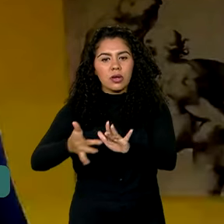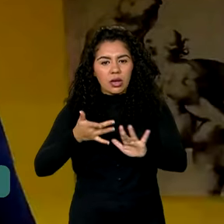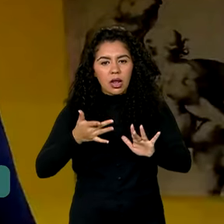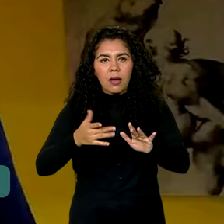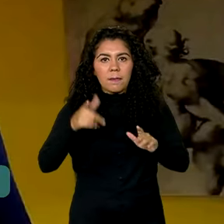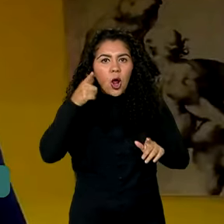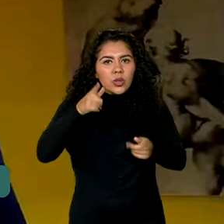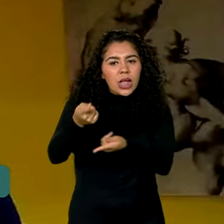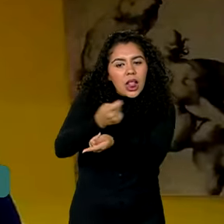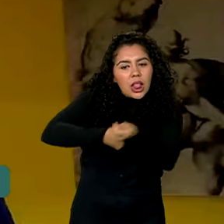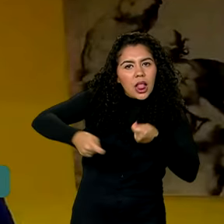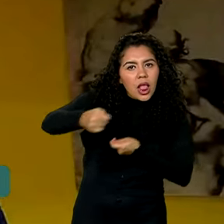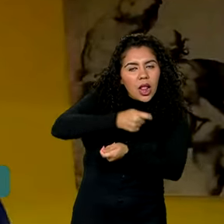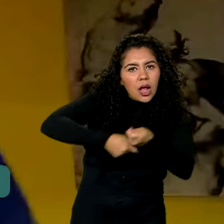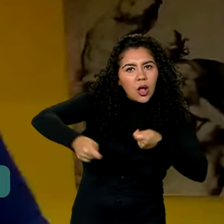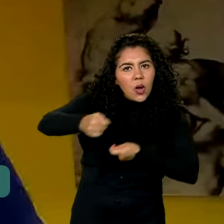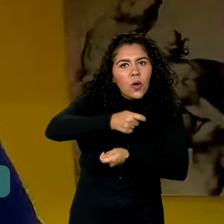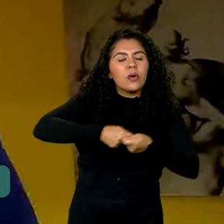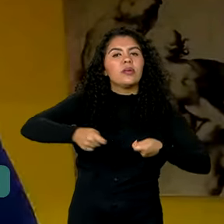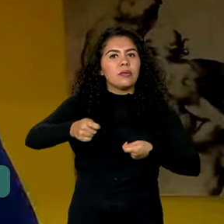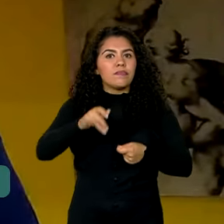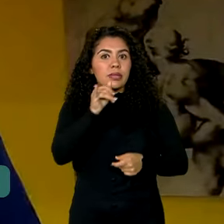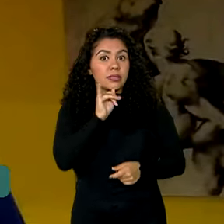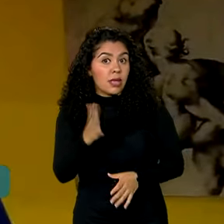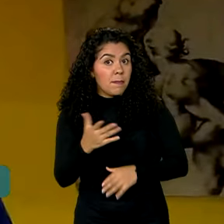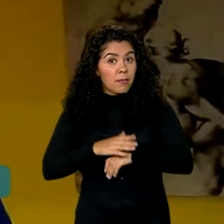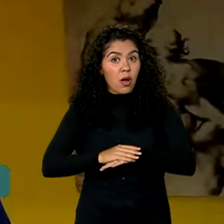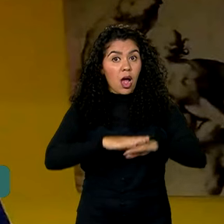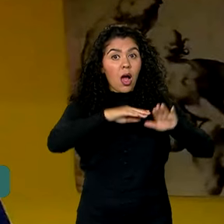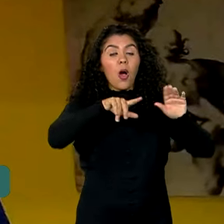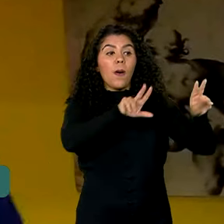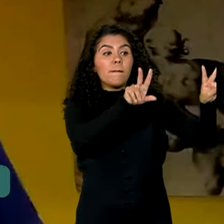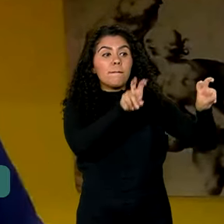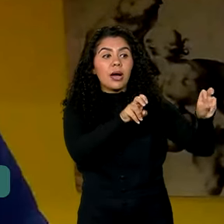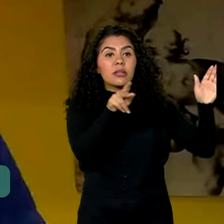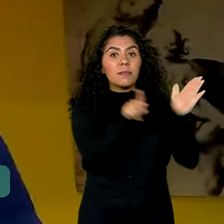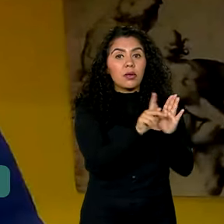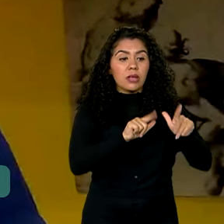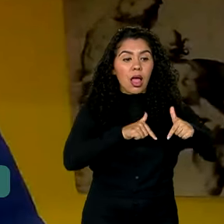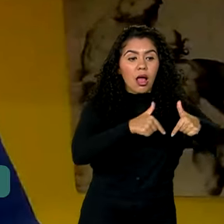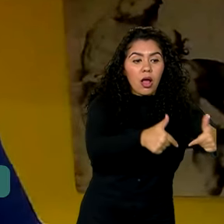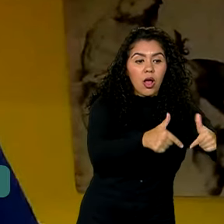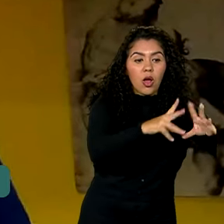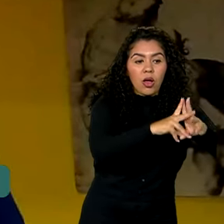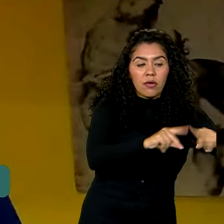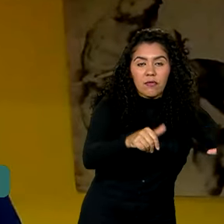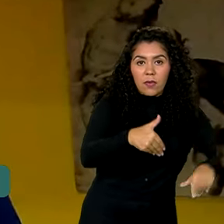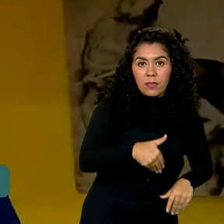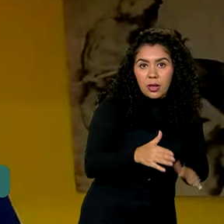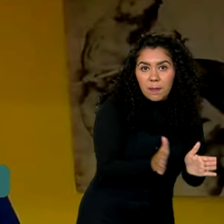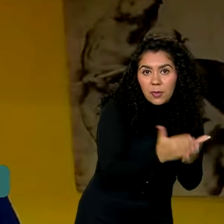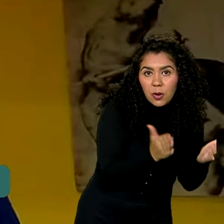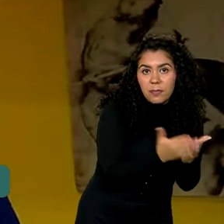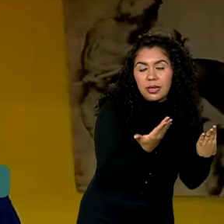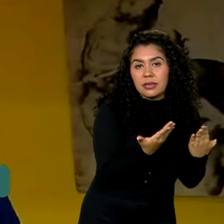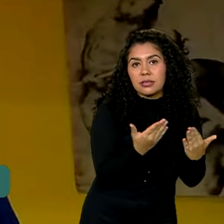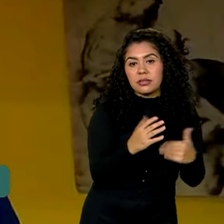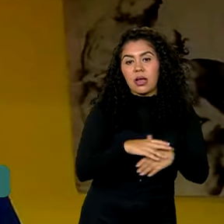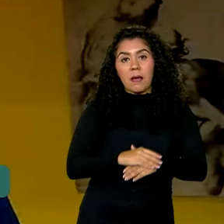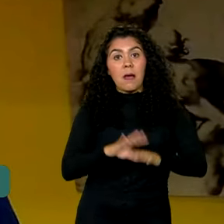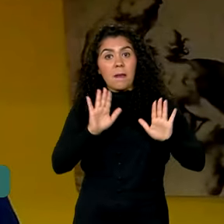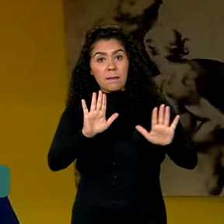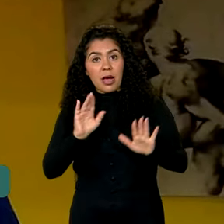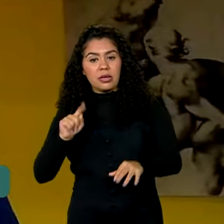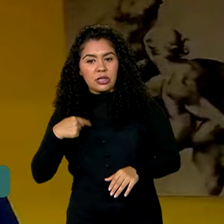como uma negociação. Quer dizer, a pauta nossa é combate à fome e à pobreza. A pauta nossa não é, evidentemente, criar